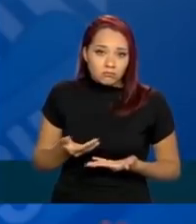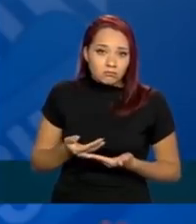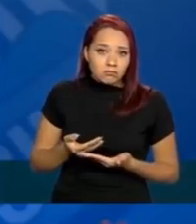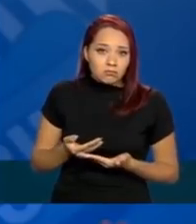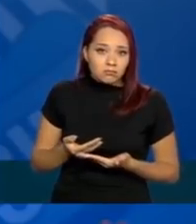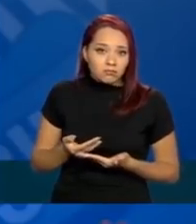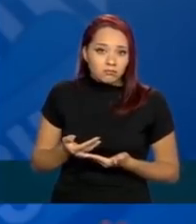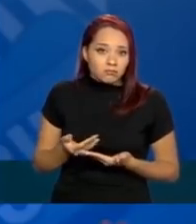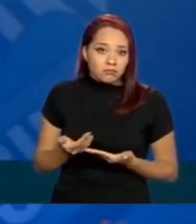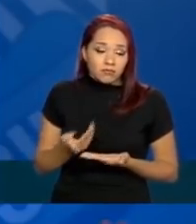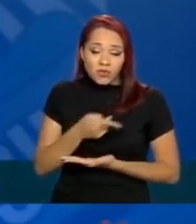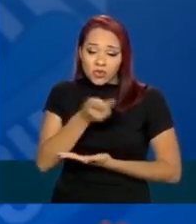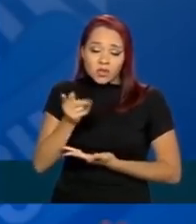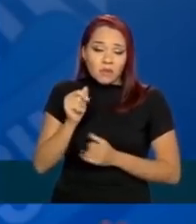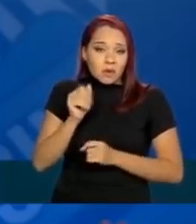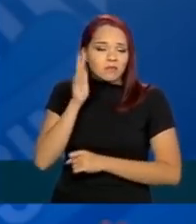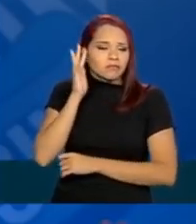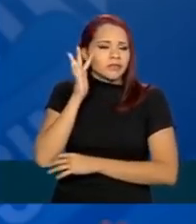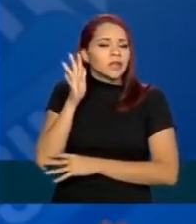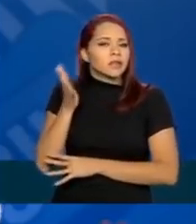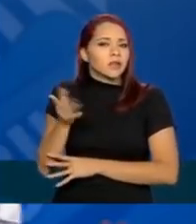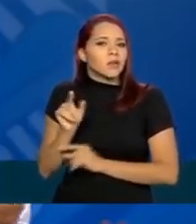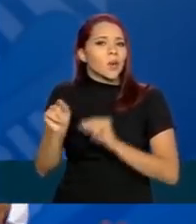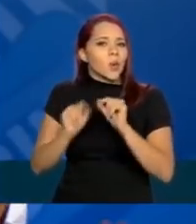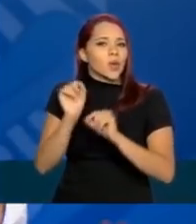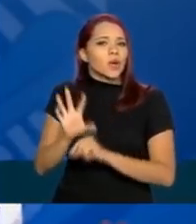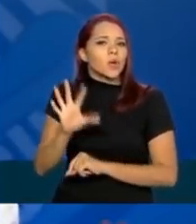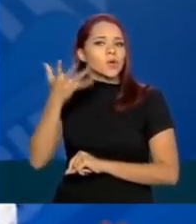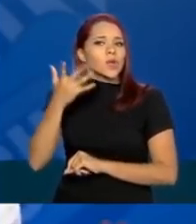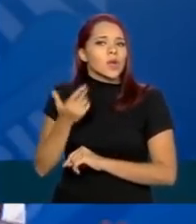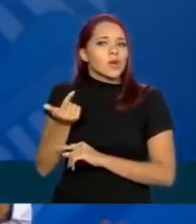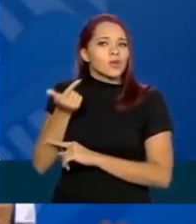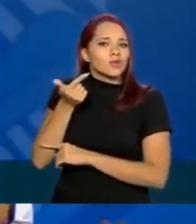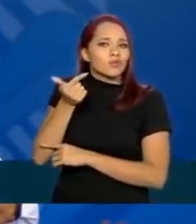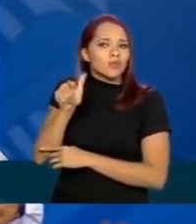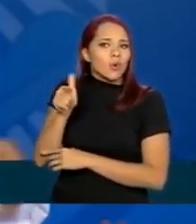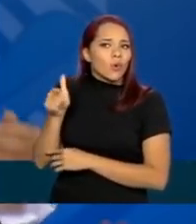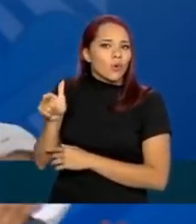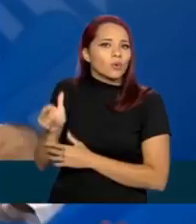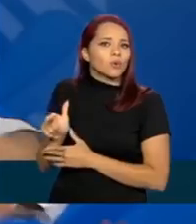O que vocês poderiam perguntar, mas vem cá, o que aconteceu com os outros?